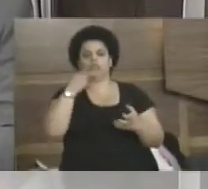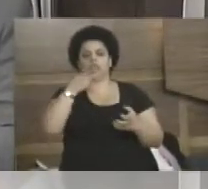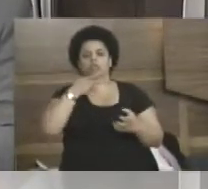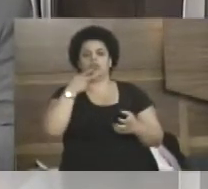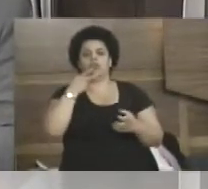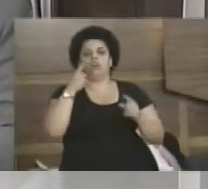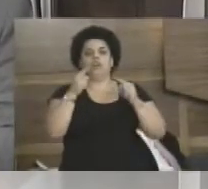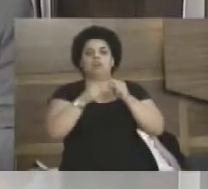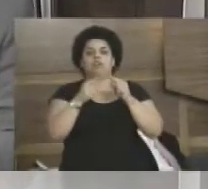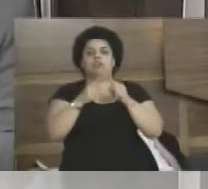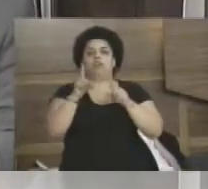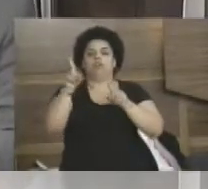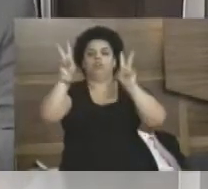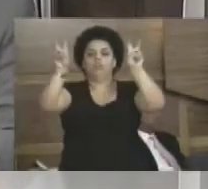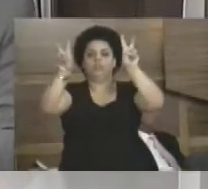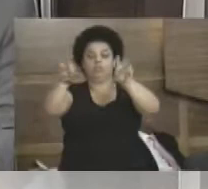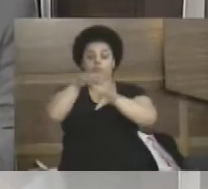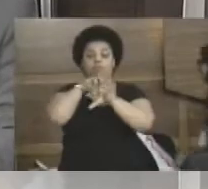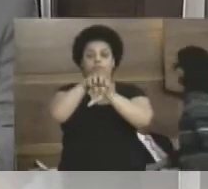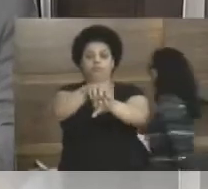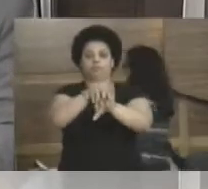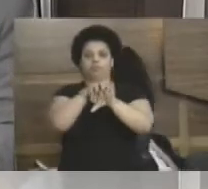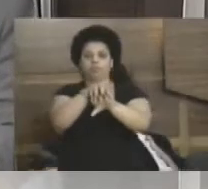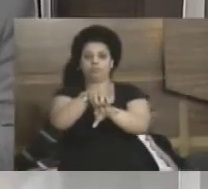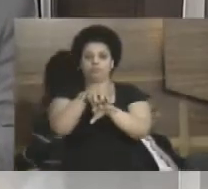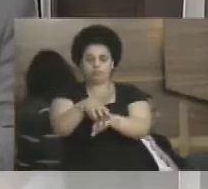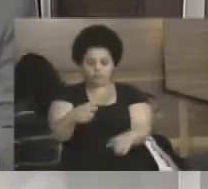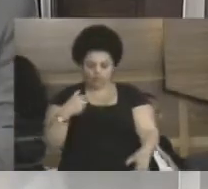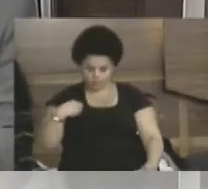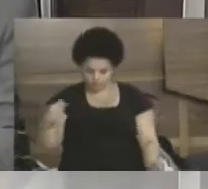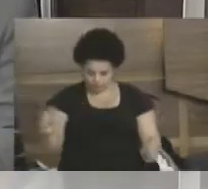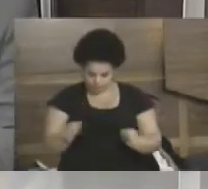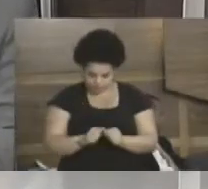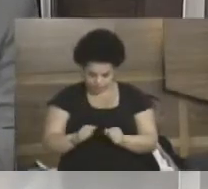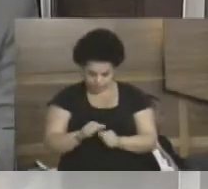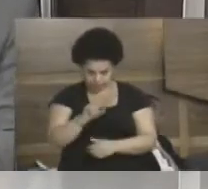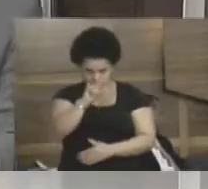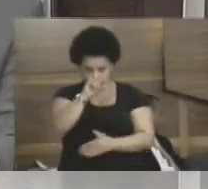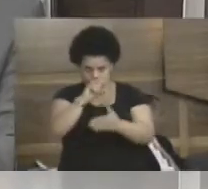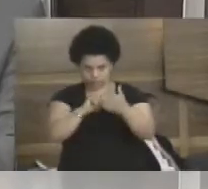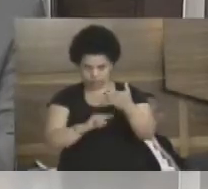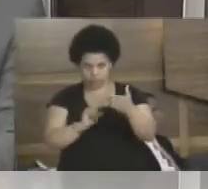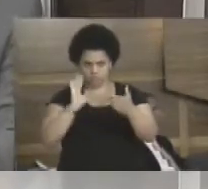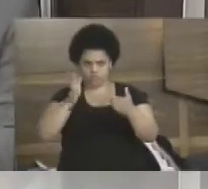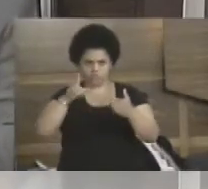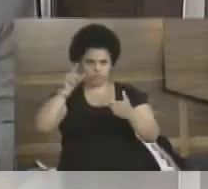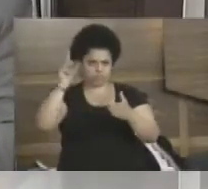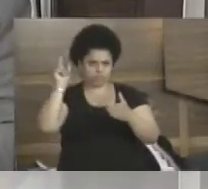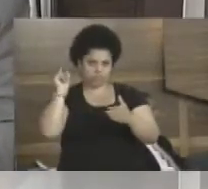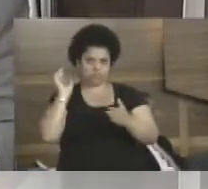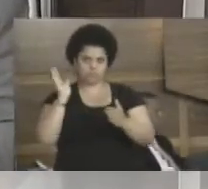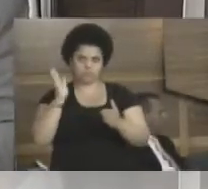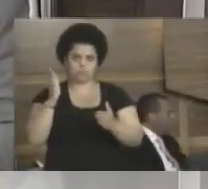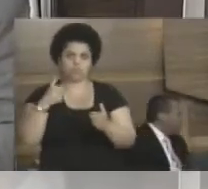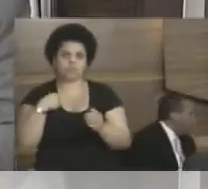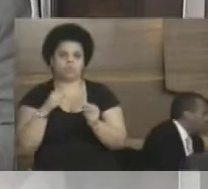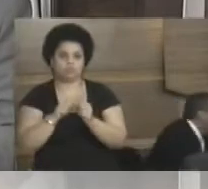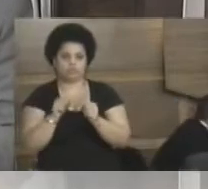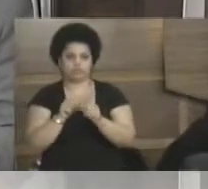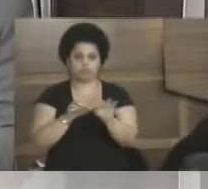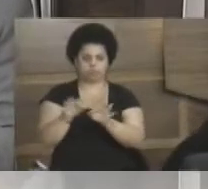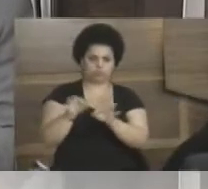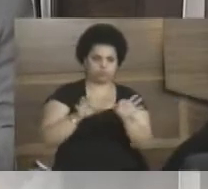relação à Turizangra. Eu fiz um requerimento aqui já tem algum tempo, eu estou fazendo